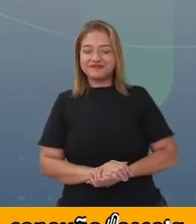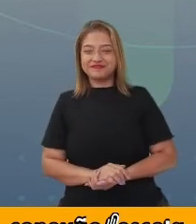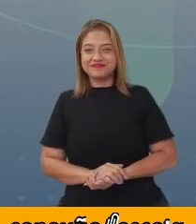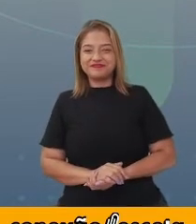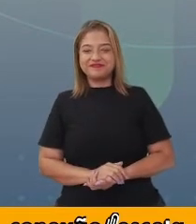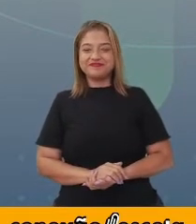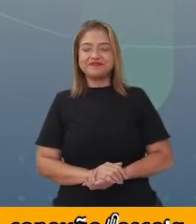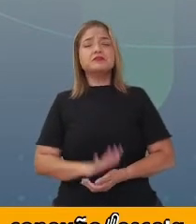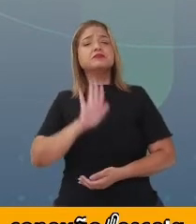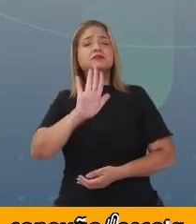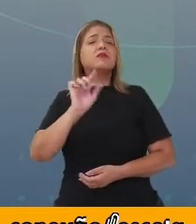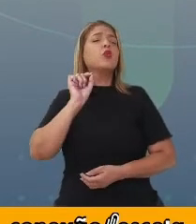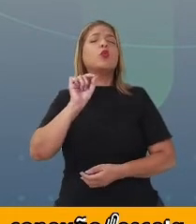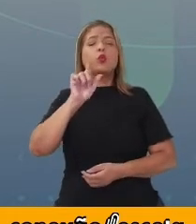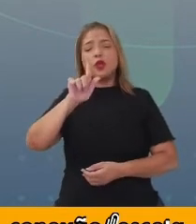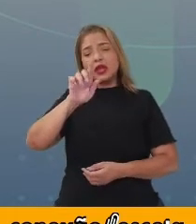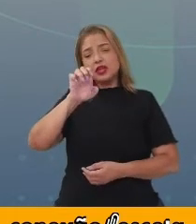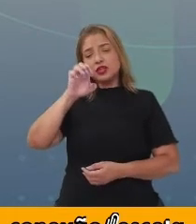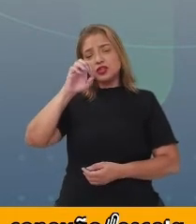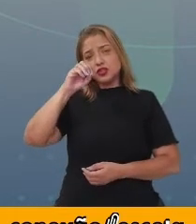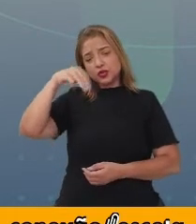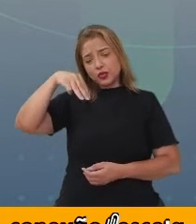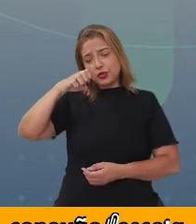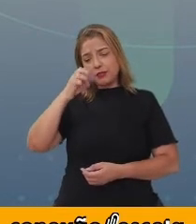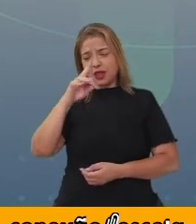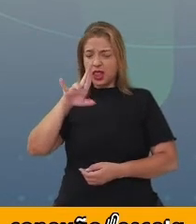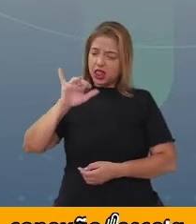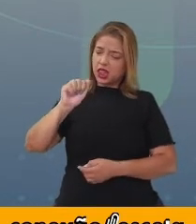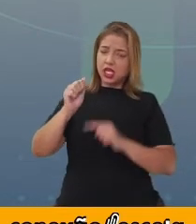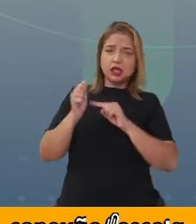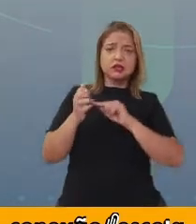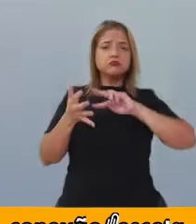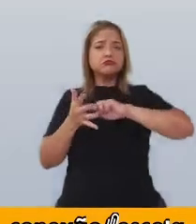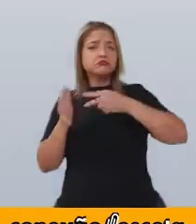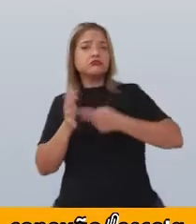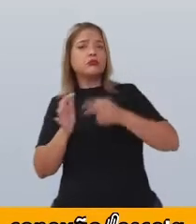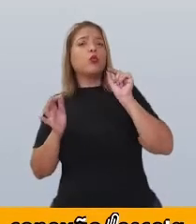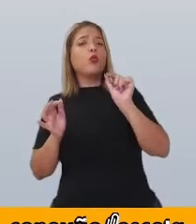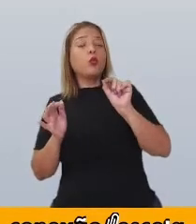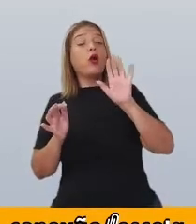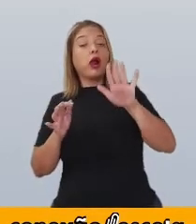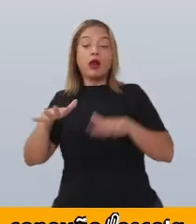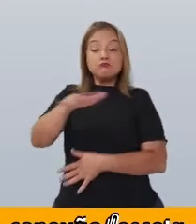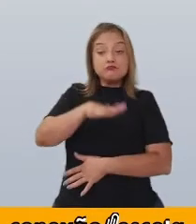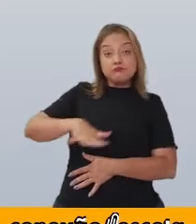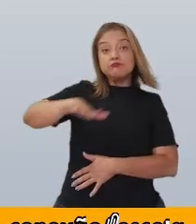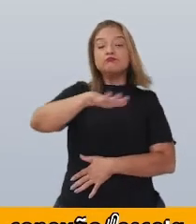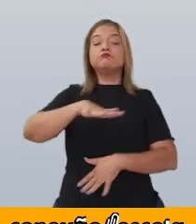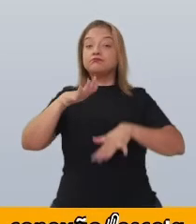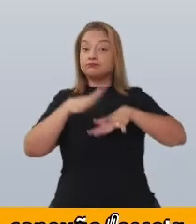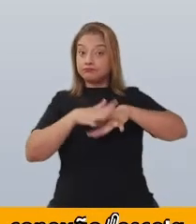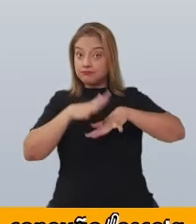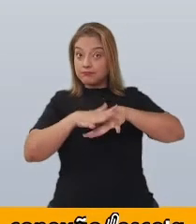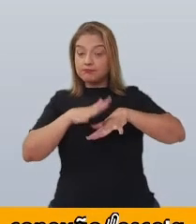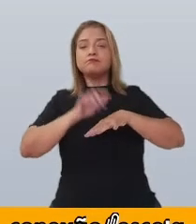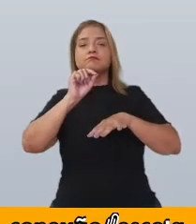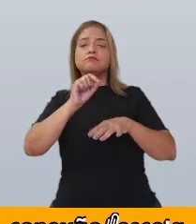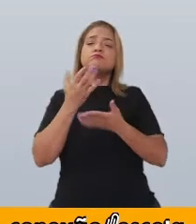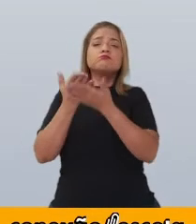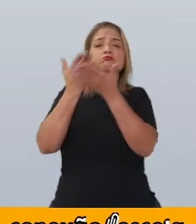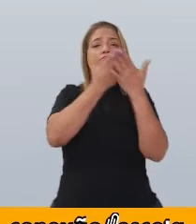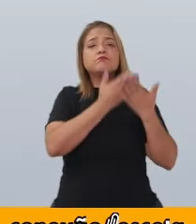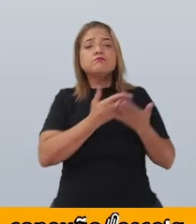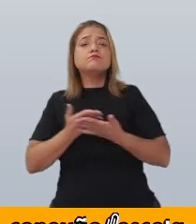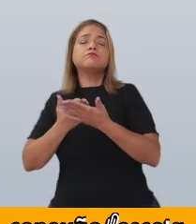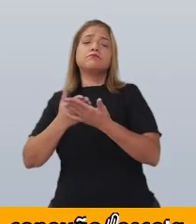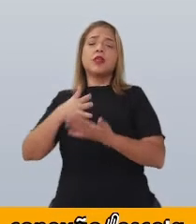Mas o que é geometria? Geometria é a área da matemática que estuda o espaço e